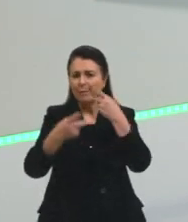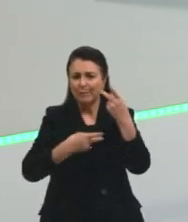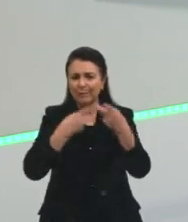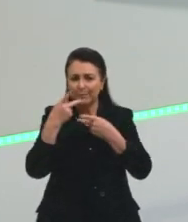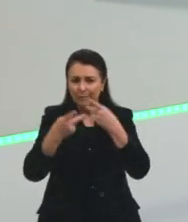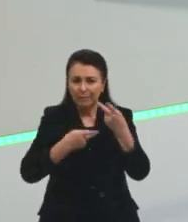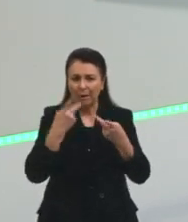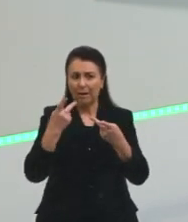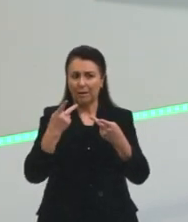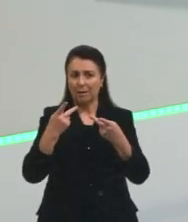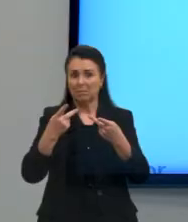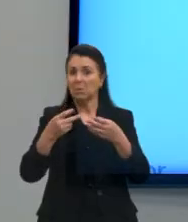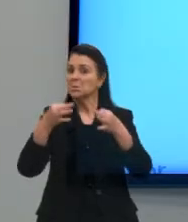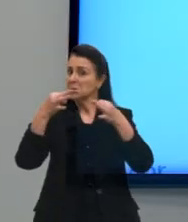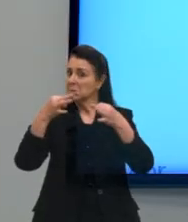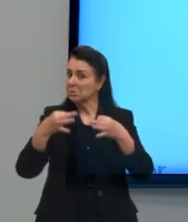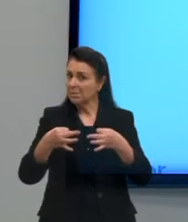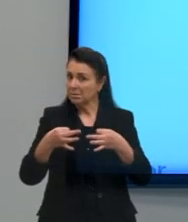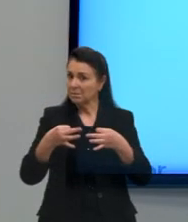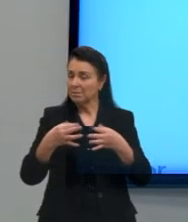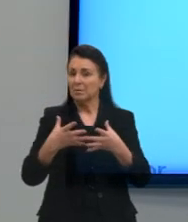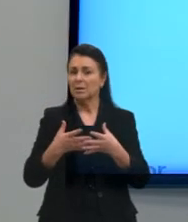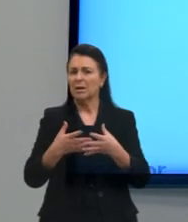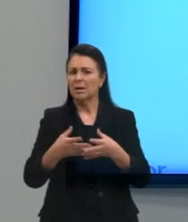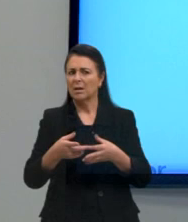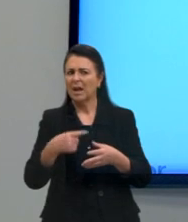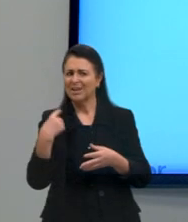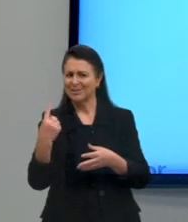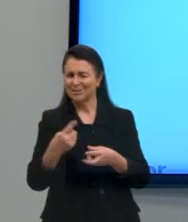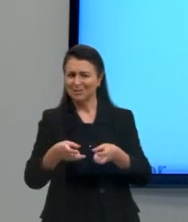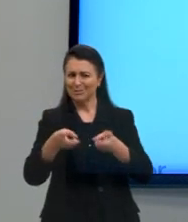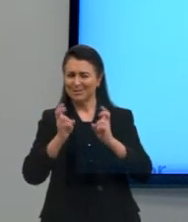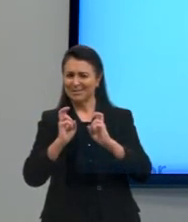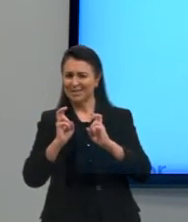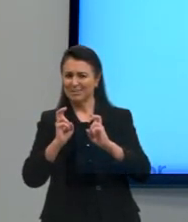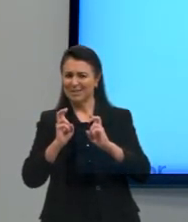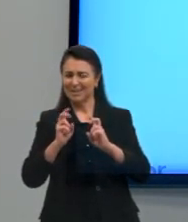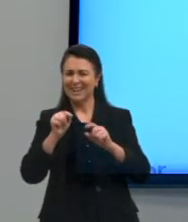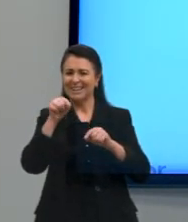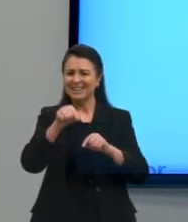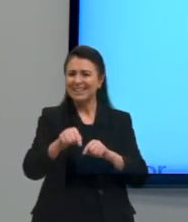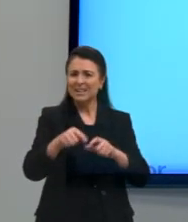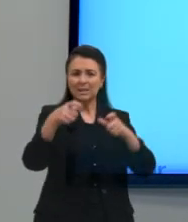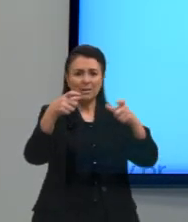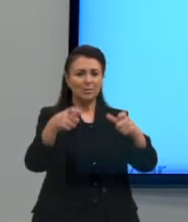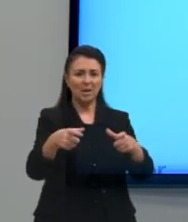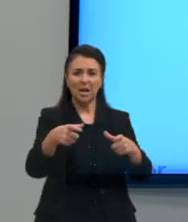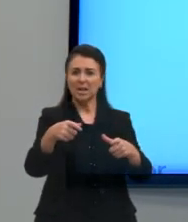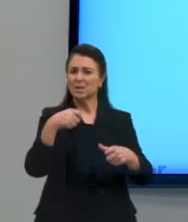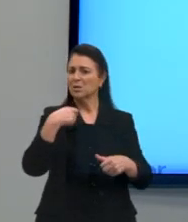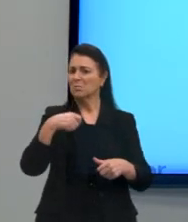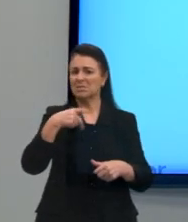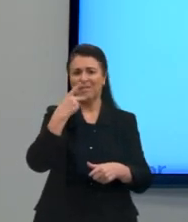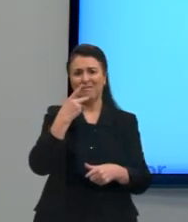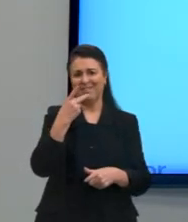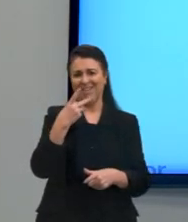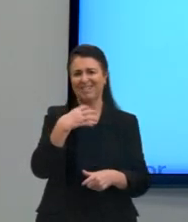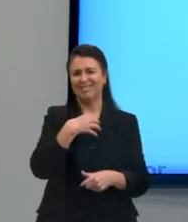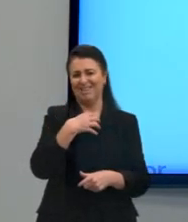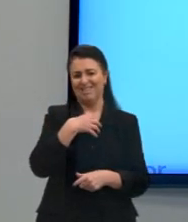falado de maneira correta, a gente percebe aqui que a situação exige um outro tipo de linguagem.